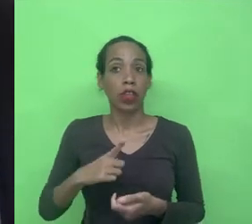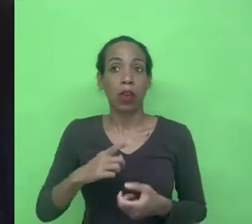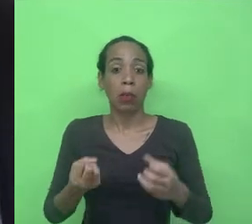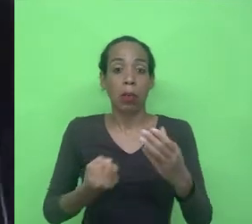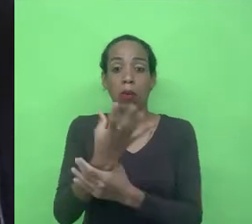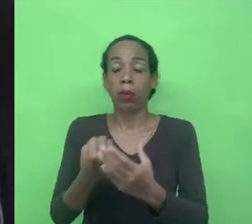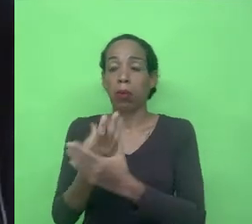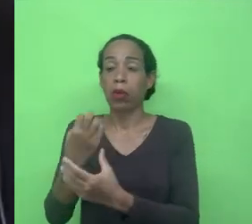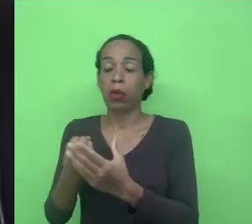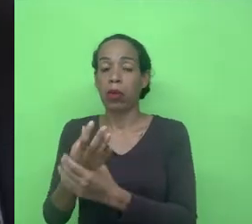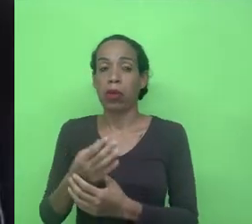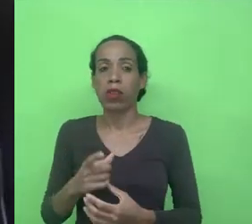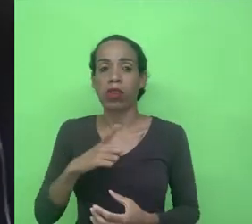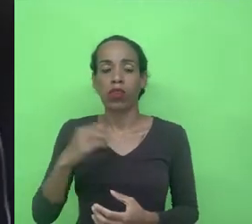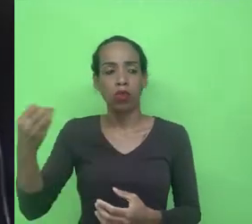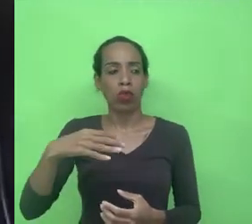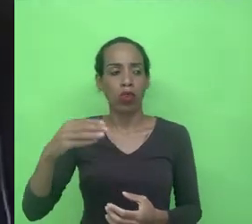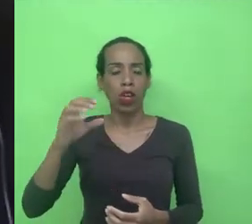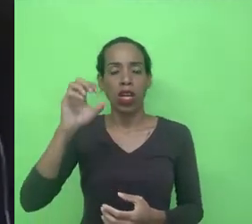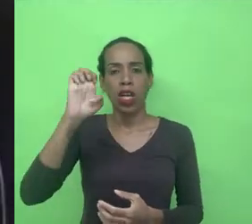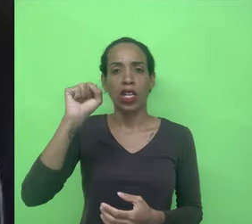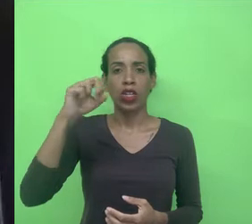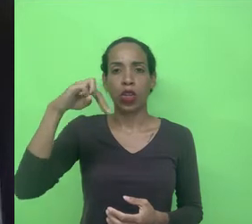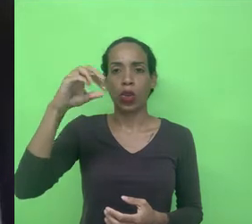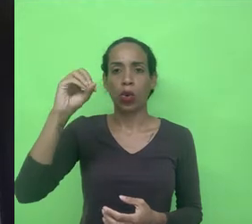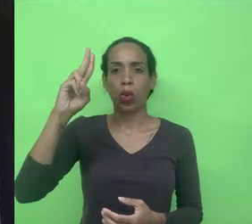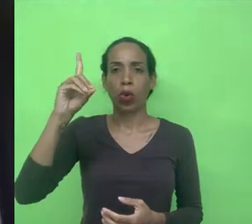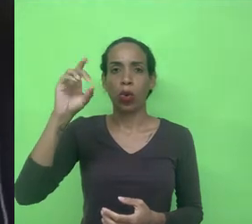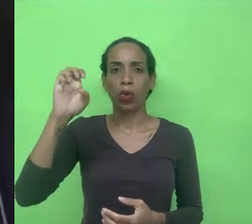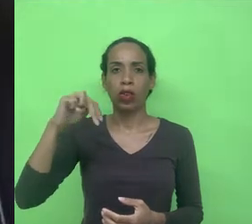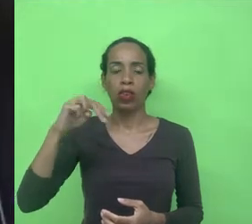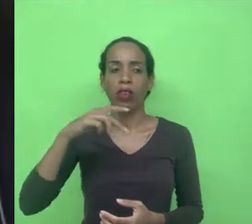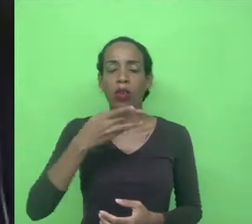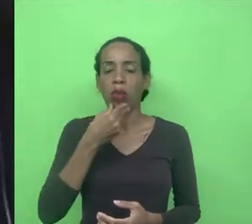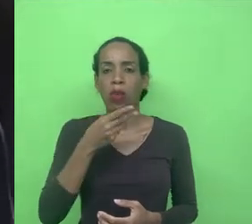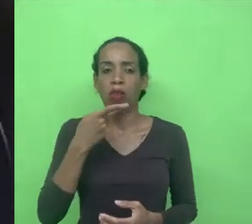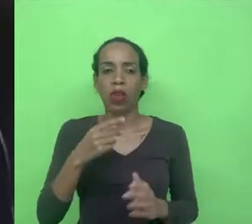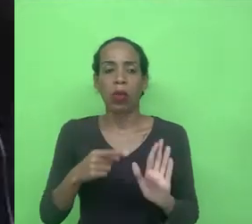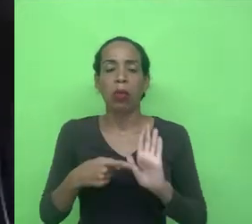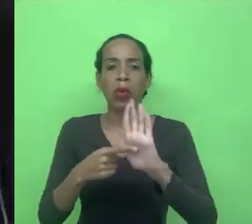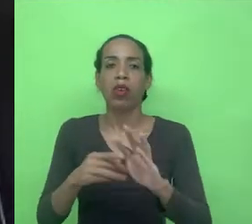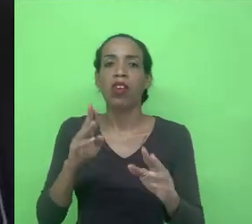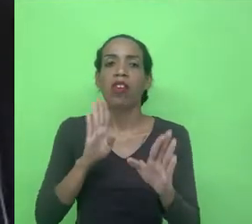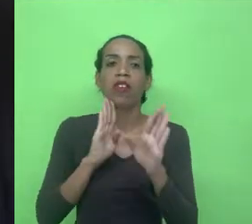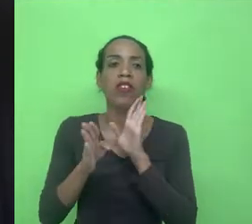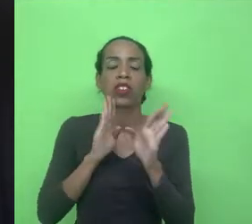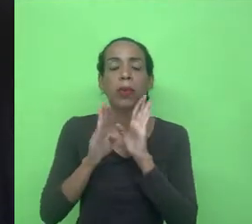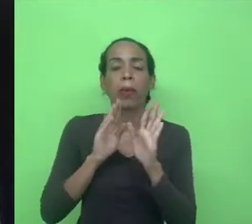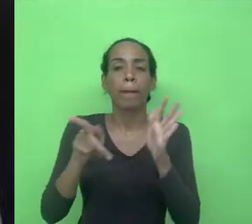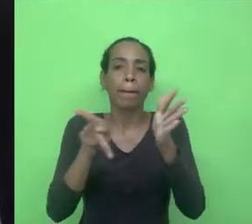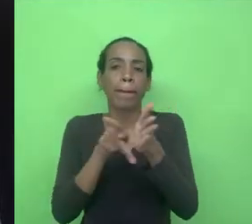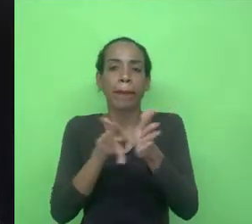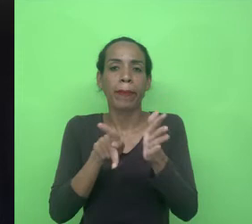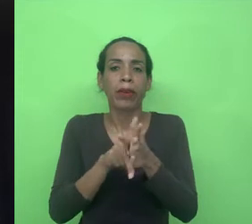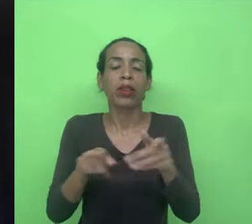o Snowden algum tempo atrás o que o Snowden revelou teve atualmente o Facebook Papers e você vê que